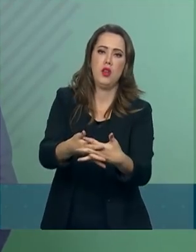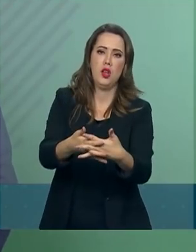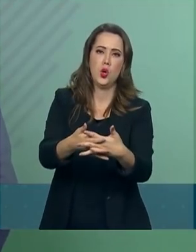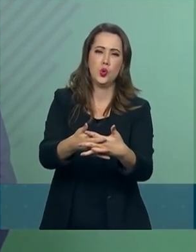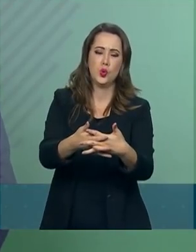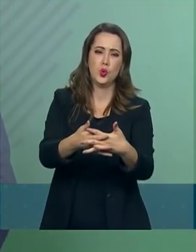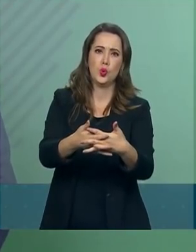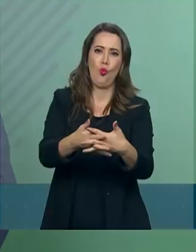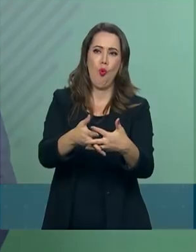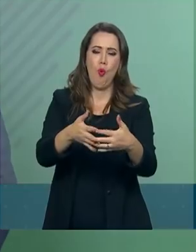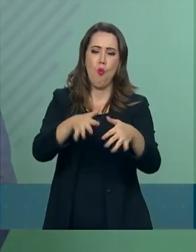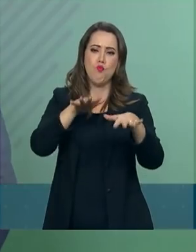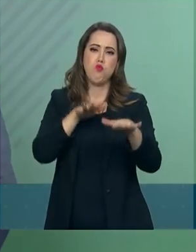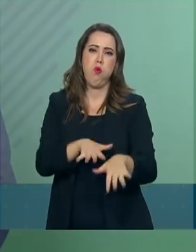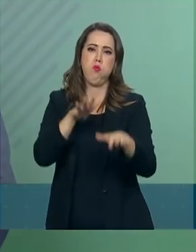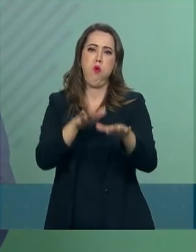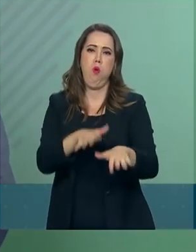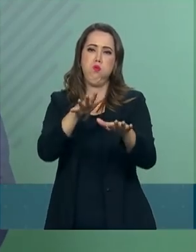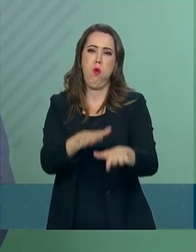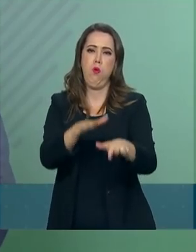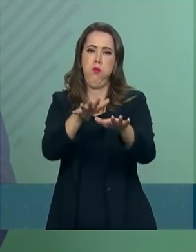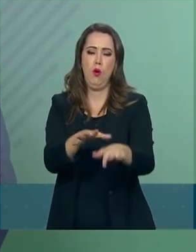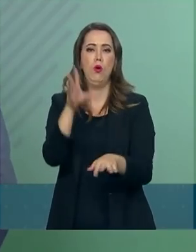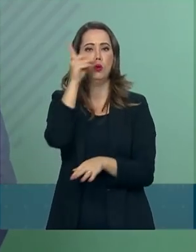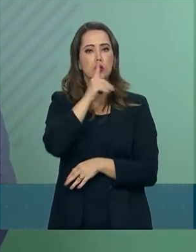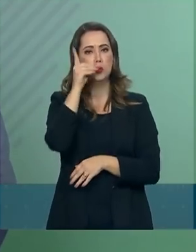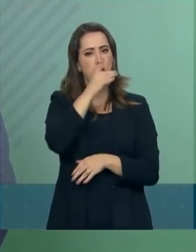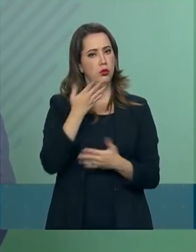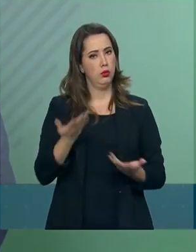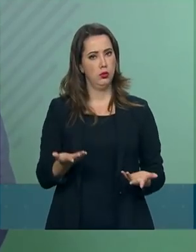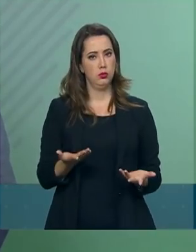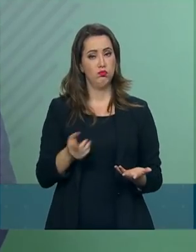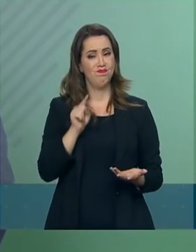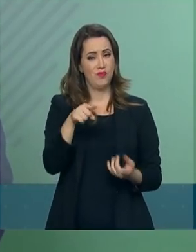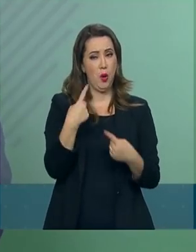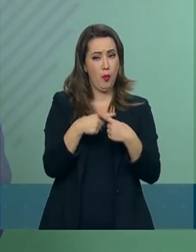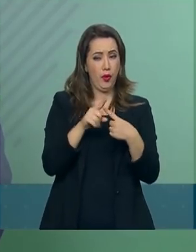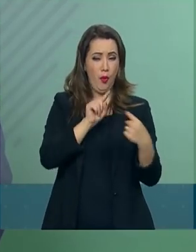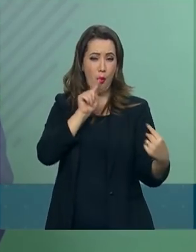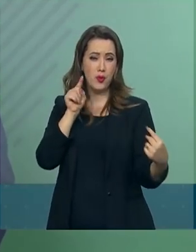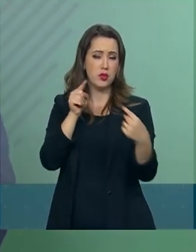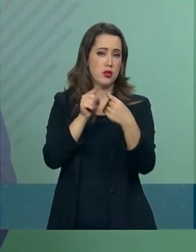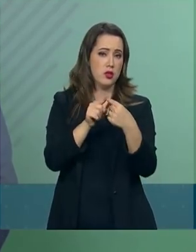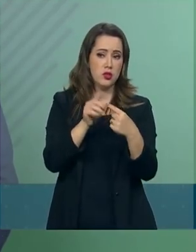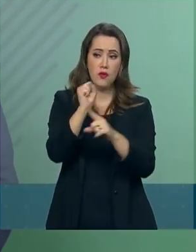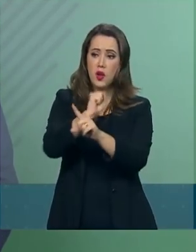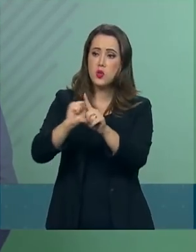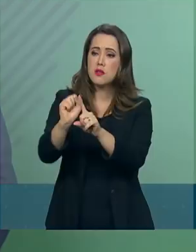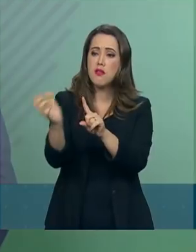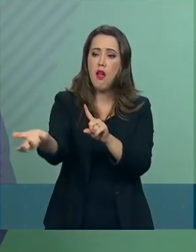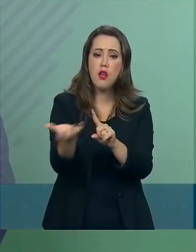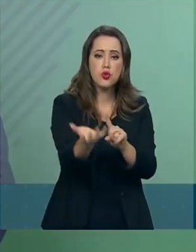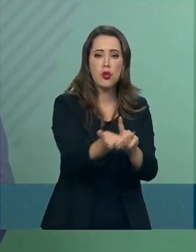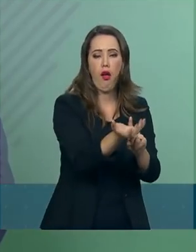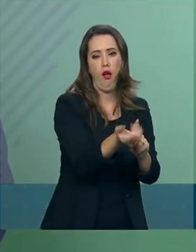uma atividade, com essa atividade do domingo, que vem a alinhar-se com as demandas que a sociedade